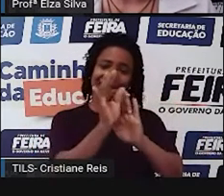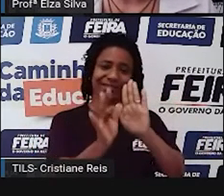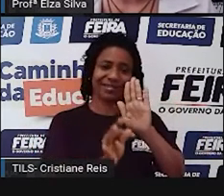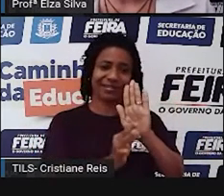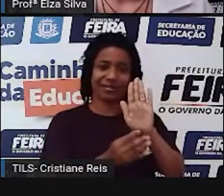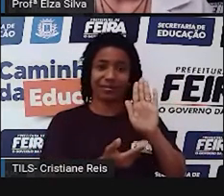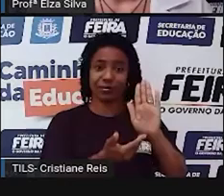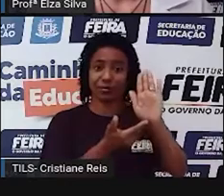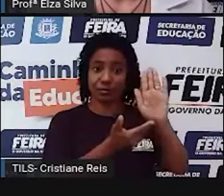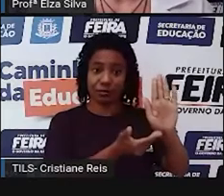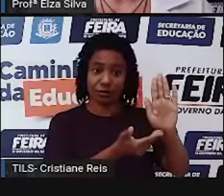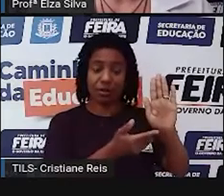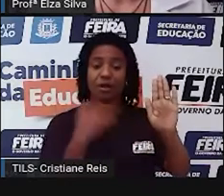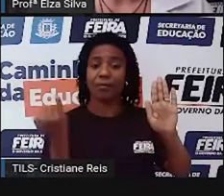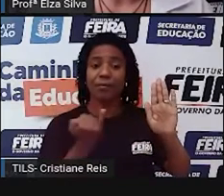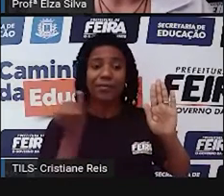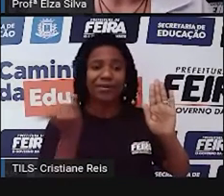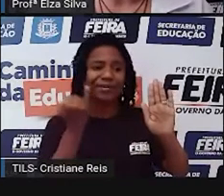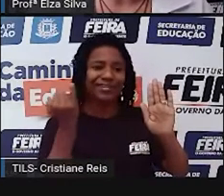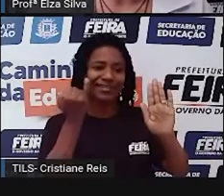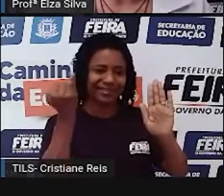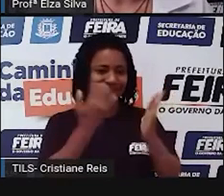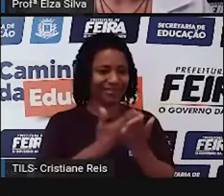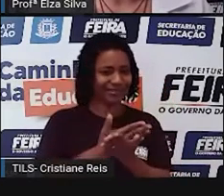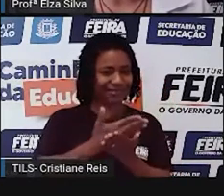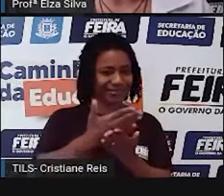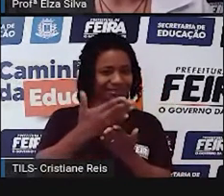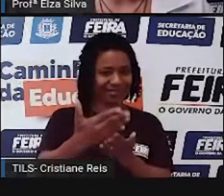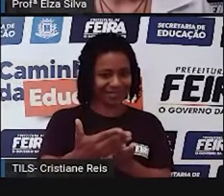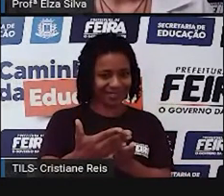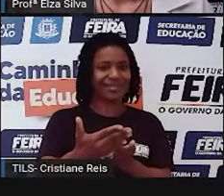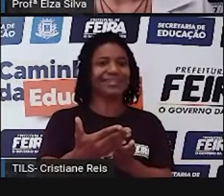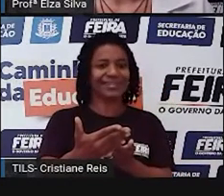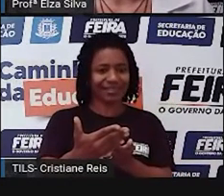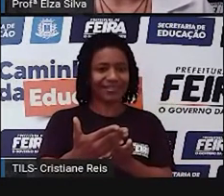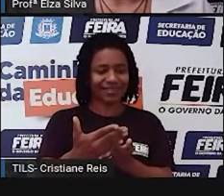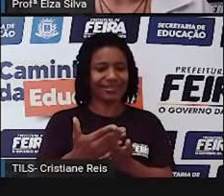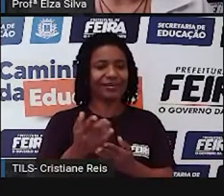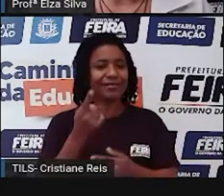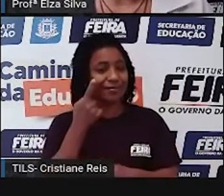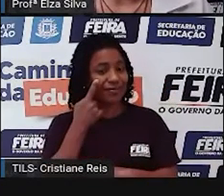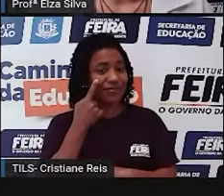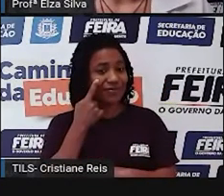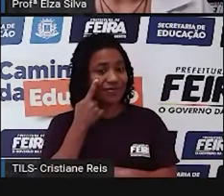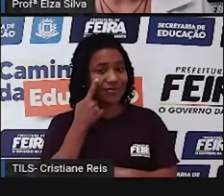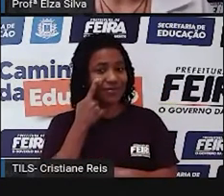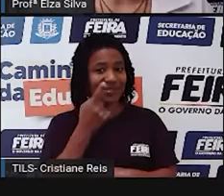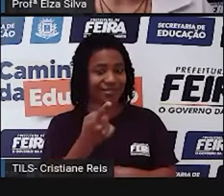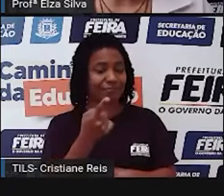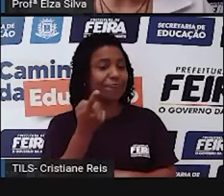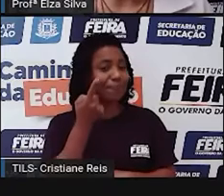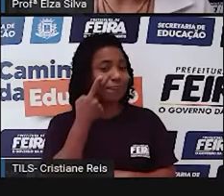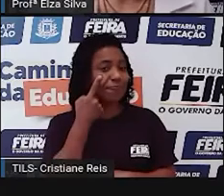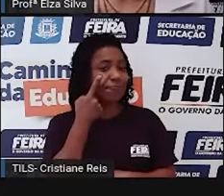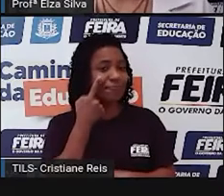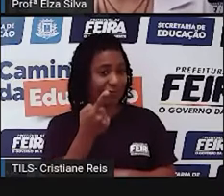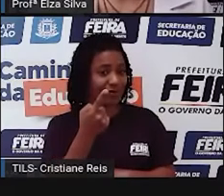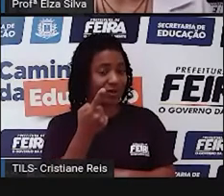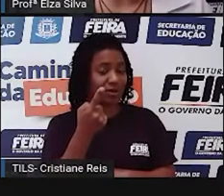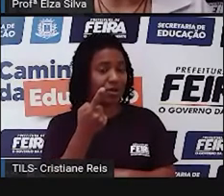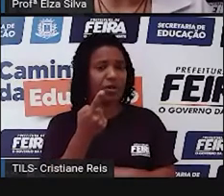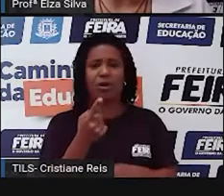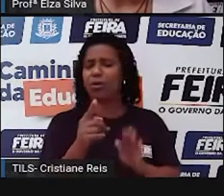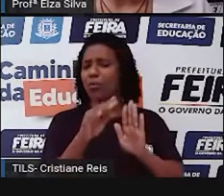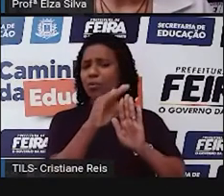escolhemos para inicializar a nossa aula de hoje, eu quero que vocês observem bem a ideia